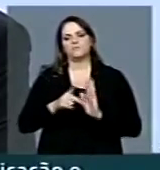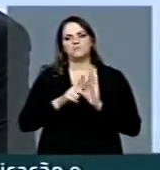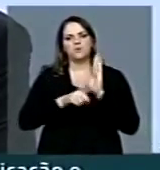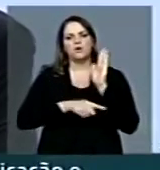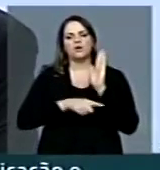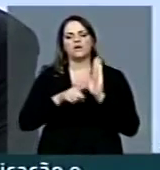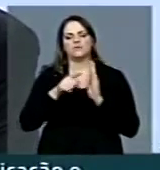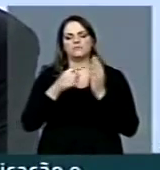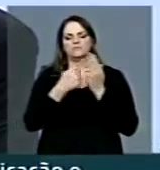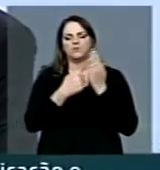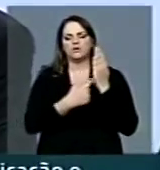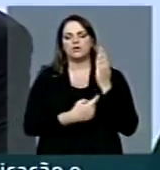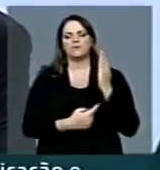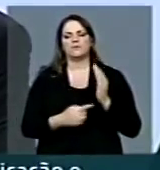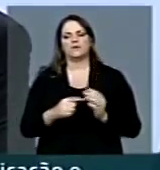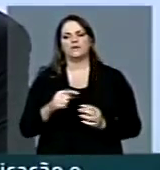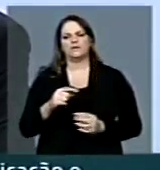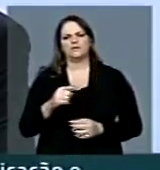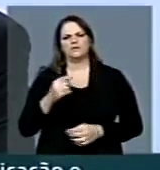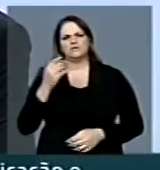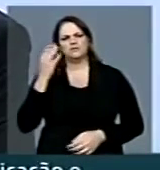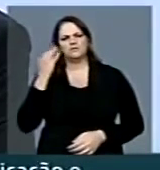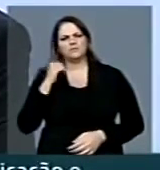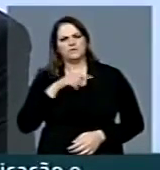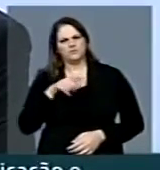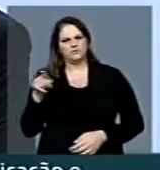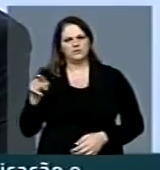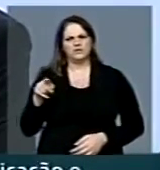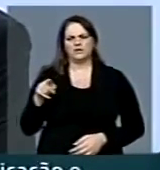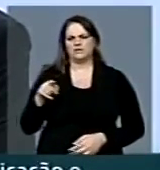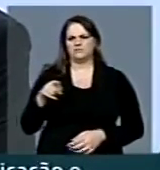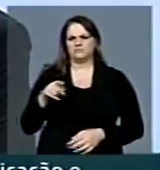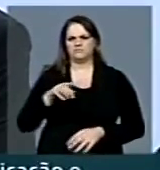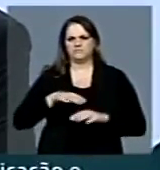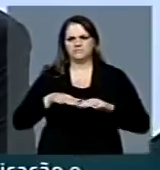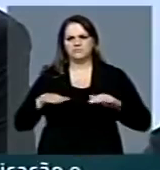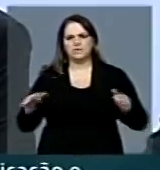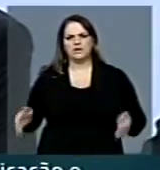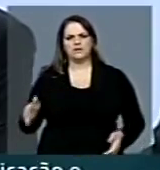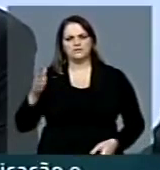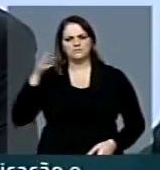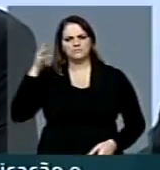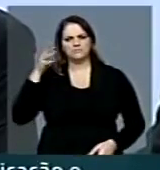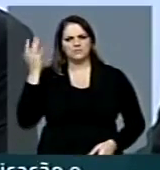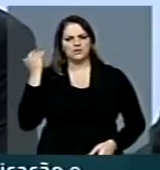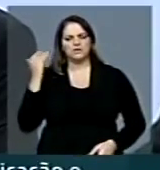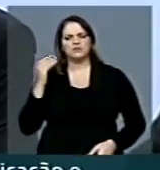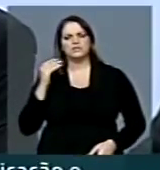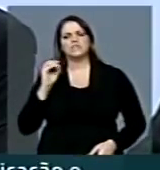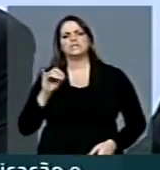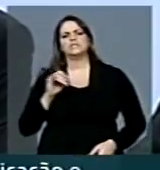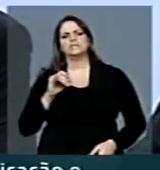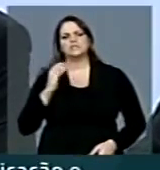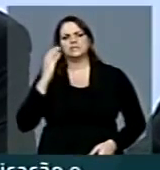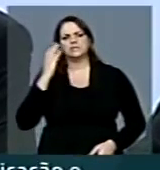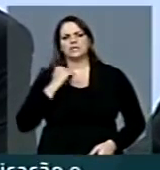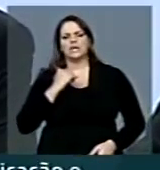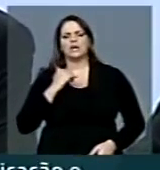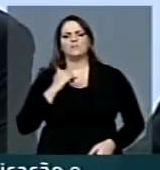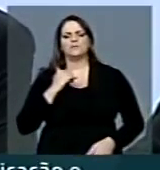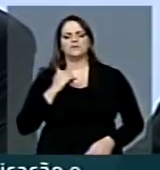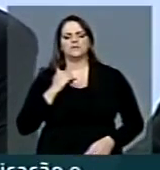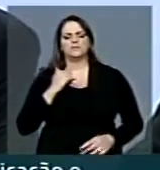Exª, também, os demais membros da mesa, se pudessem discorrer, principalmente o ministro Paulo